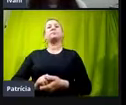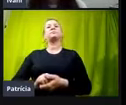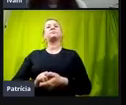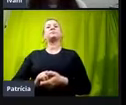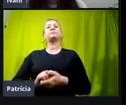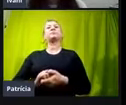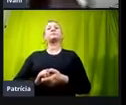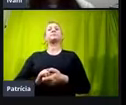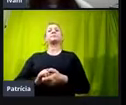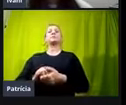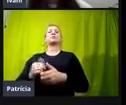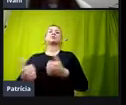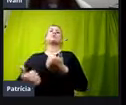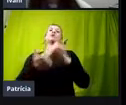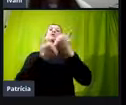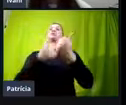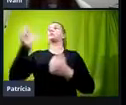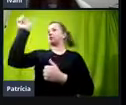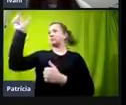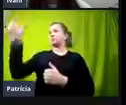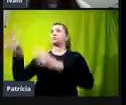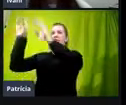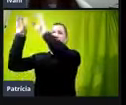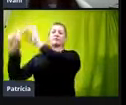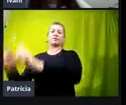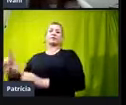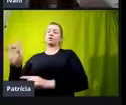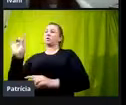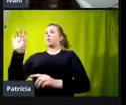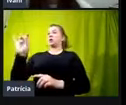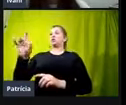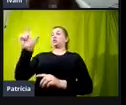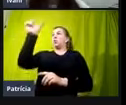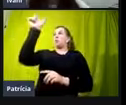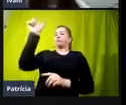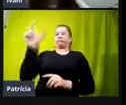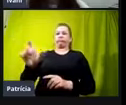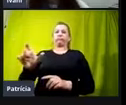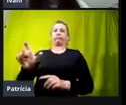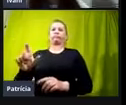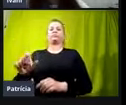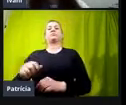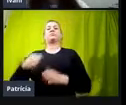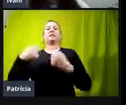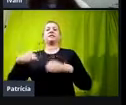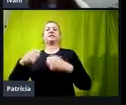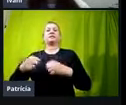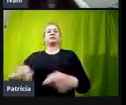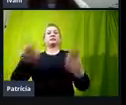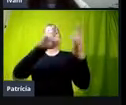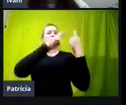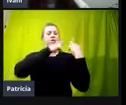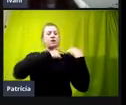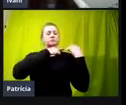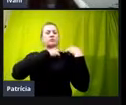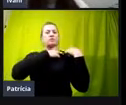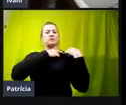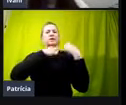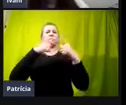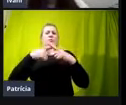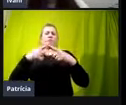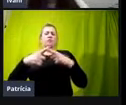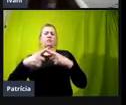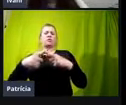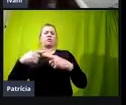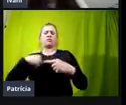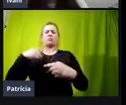vida dessa pessoa com deficiência, ela não tem que ser o elemento, né, ela não tem que ser a responsável por aquilo, porque senão eu faço aquele